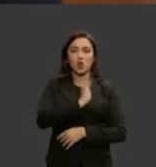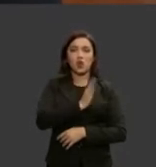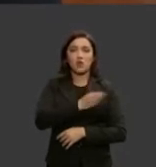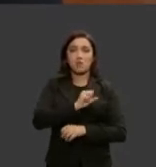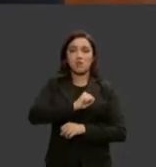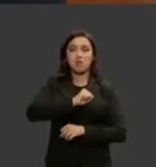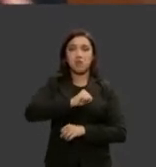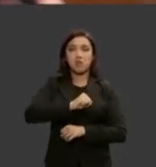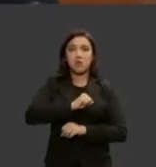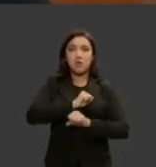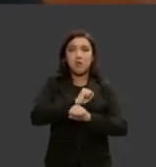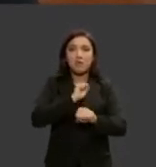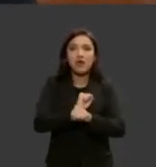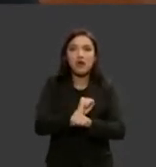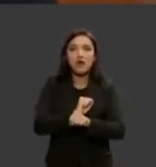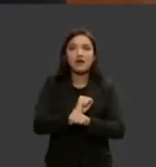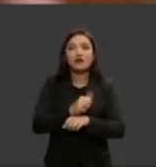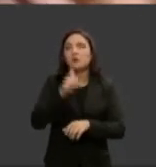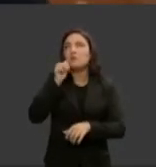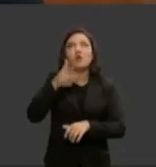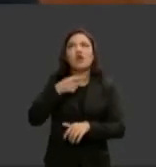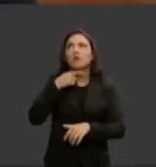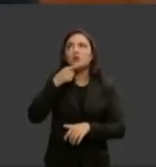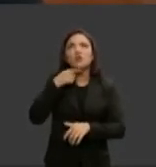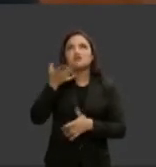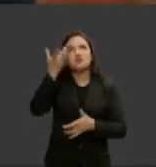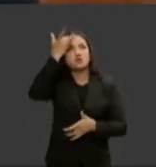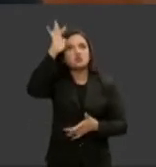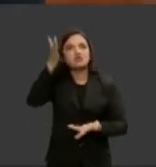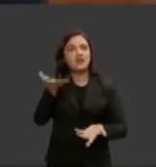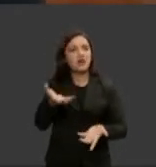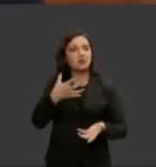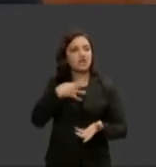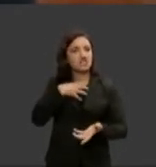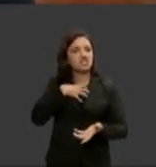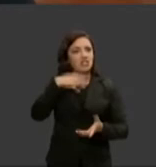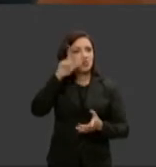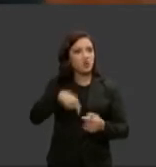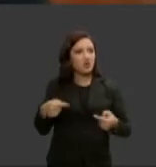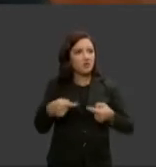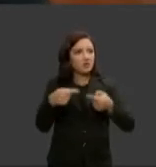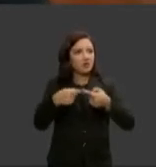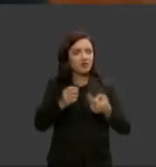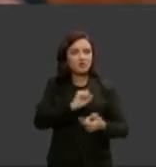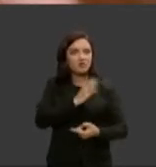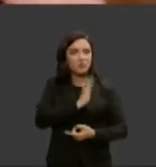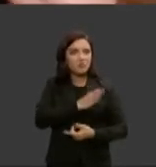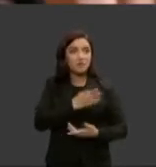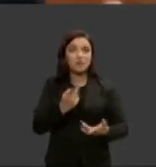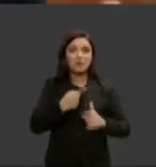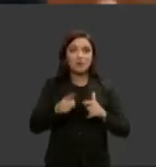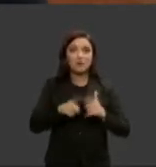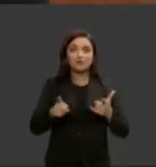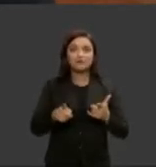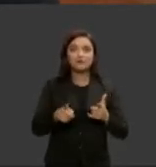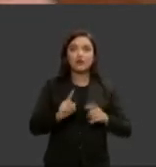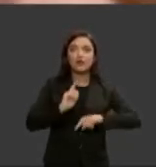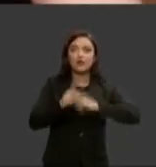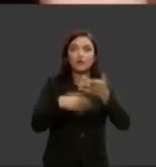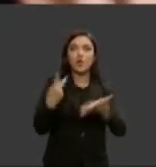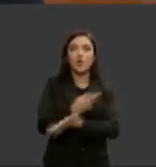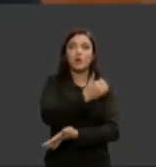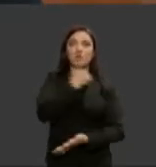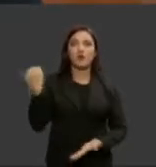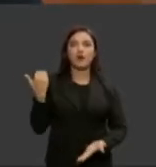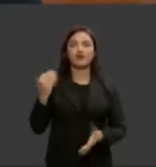cuidados necessários e aí demora assim muito tempo e a mulher então acaba morrendo por conta disso então vejam como é importante a gente compreender